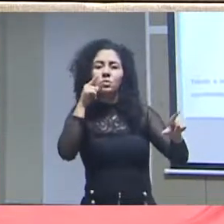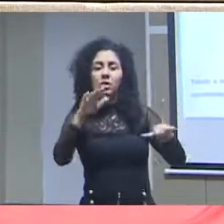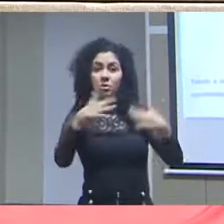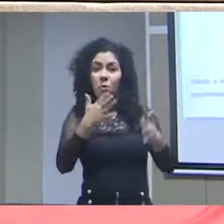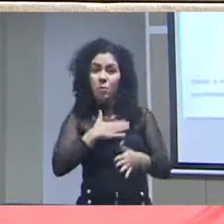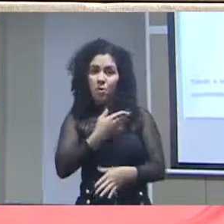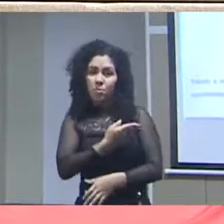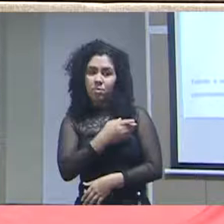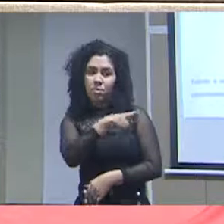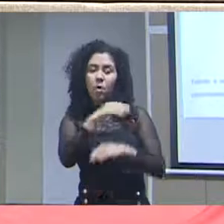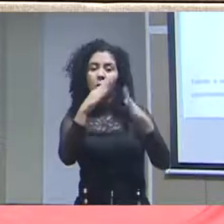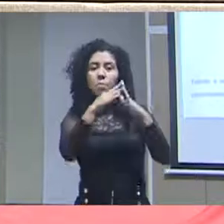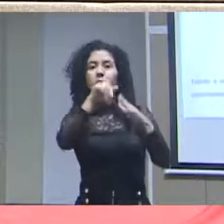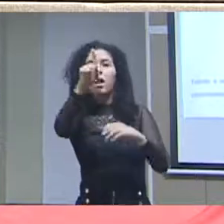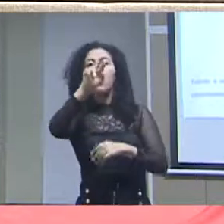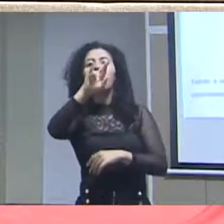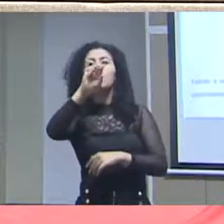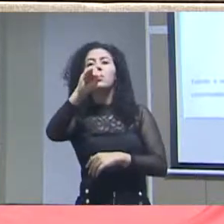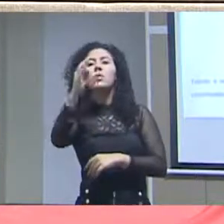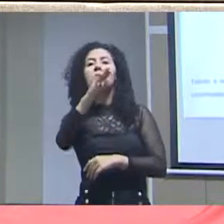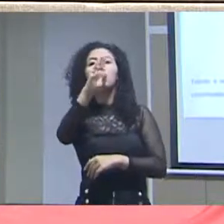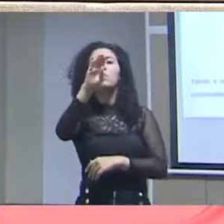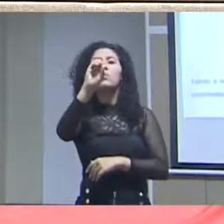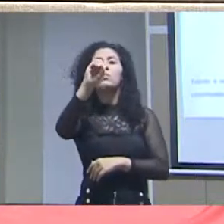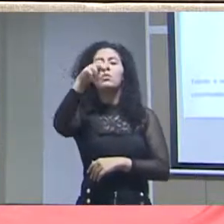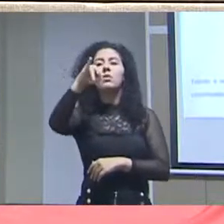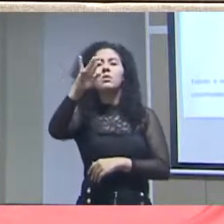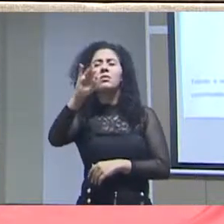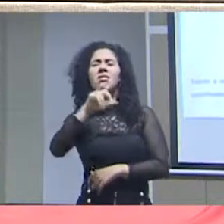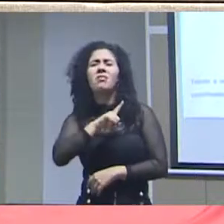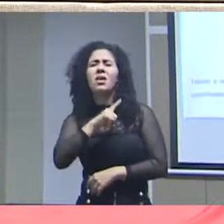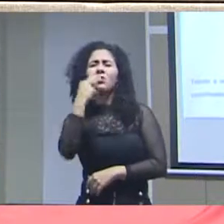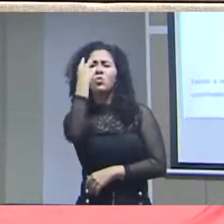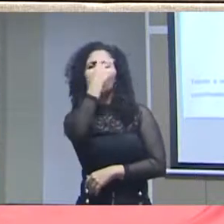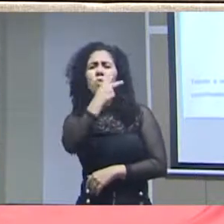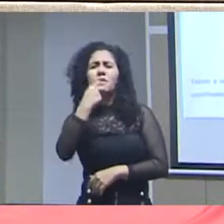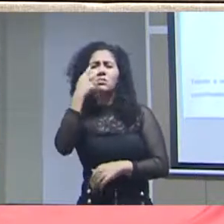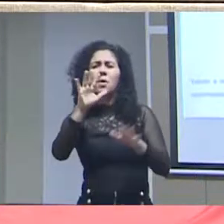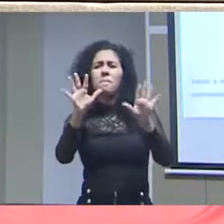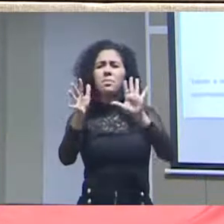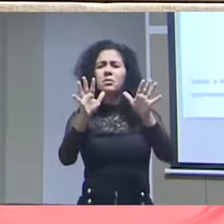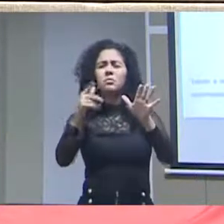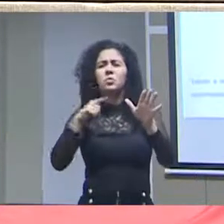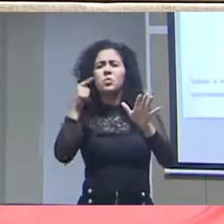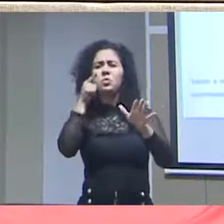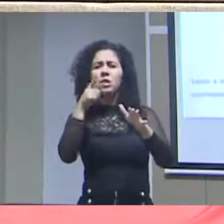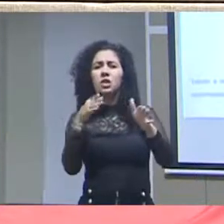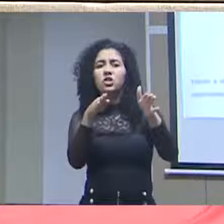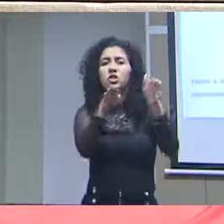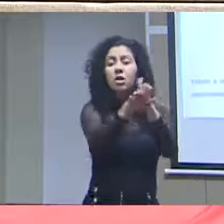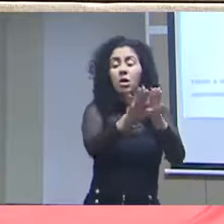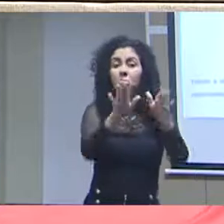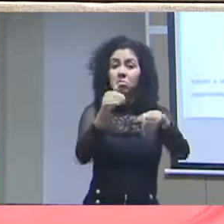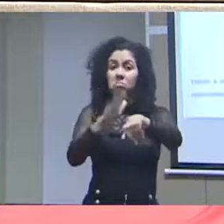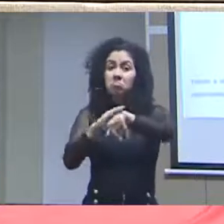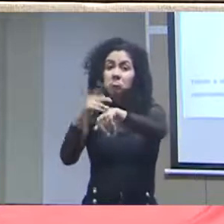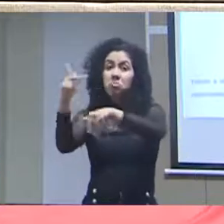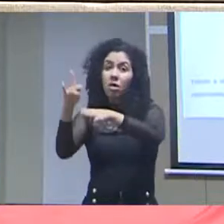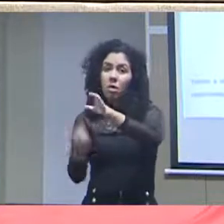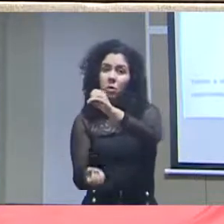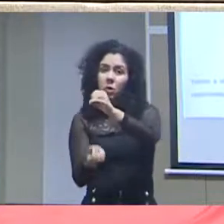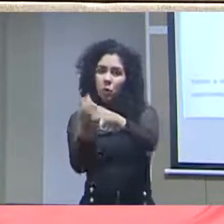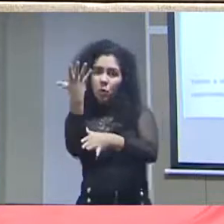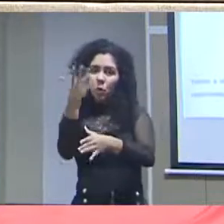mora em Rio Bonito, e ele leva cerca de duas horas para chegar a Rio Bonito, saindo do Rio de Janeiro, normalmente. Então, ele criou uma aplicação